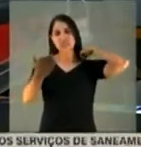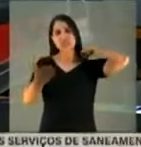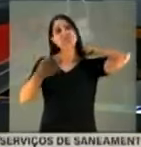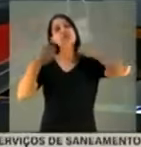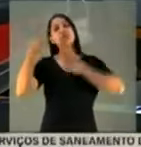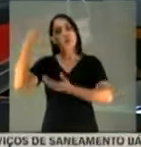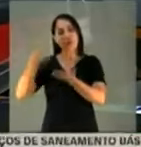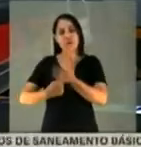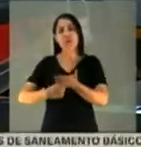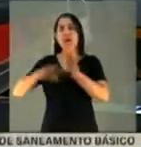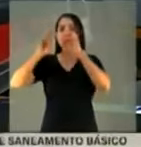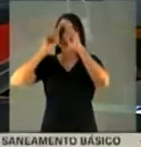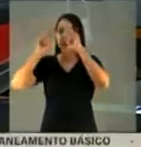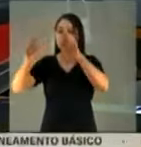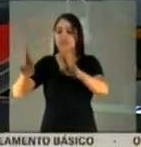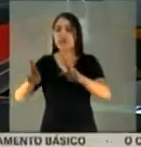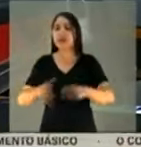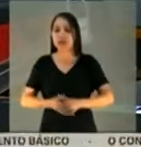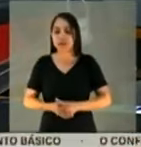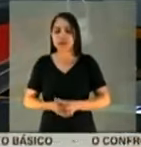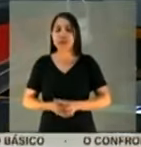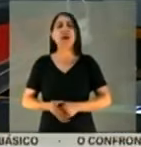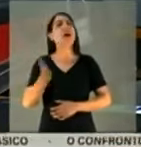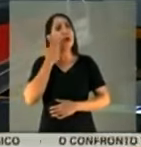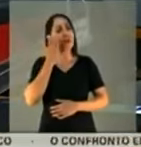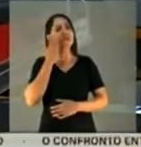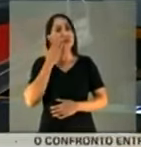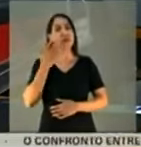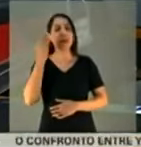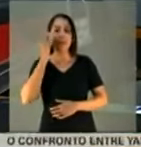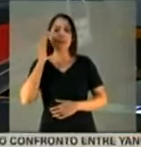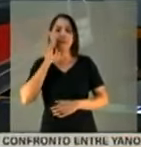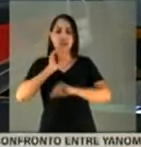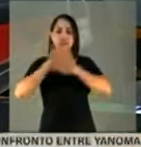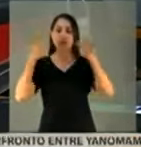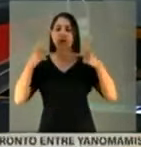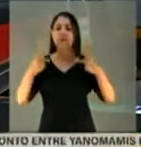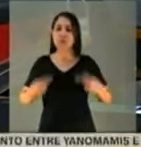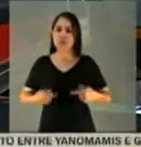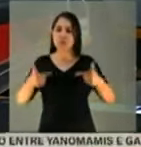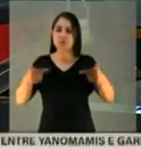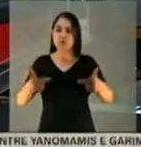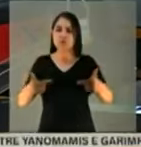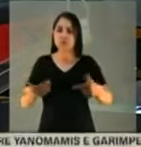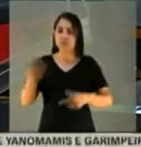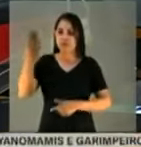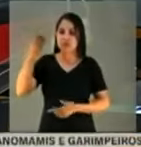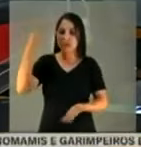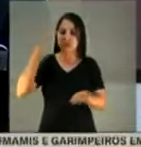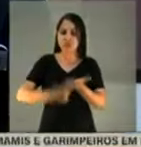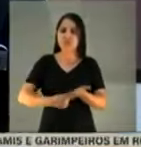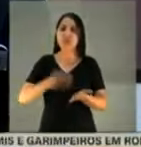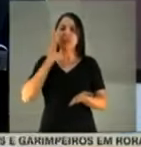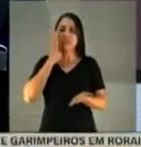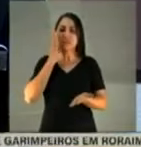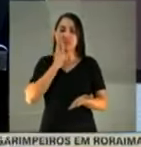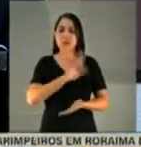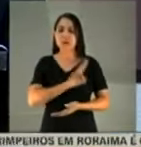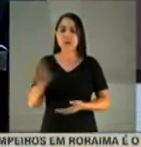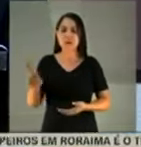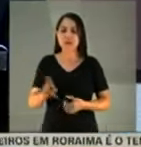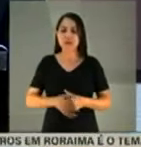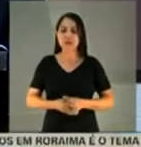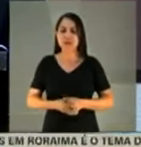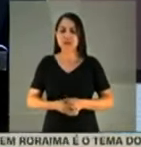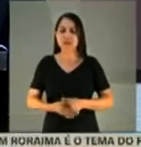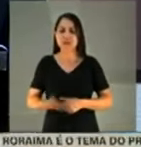respeito como parlamentar. Eu entendo a posição de Vossa Excelência. Mas Vossa Excelência só confirma que sabe qual é o nome do deputado e nós vamos buscar... A